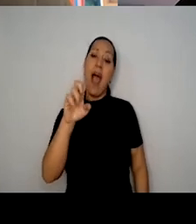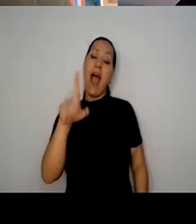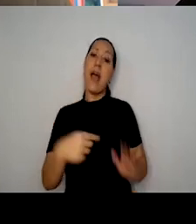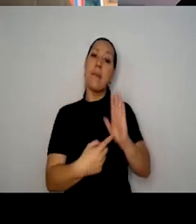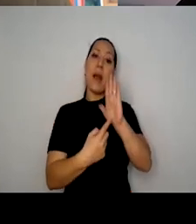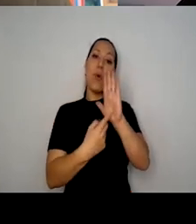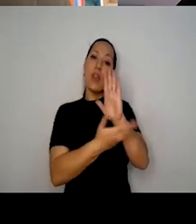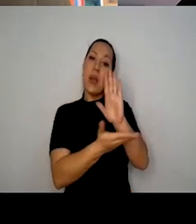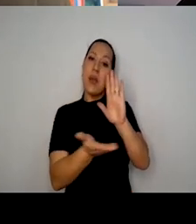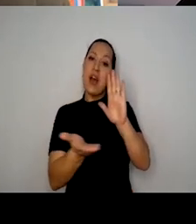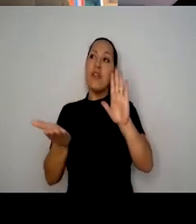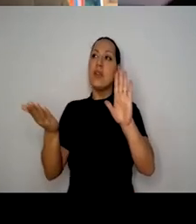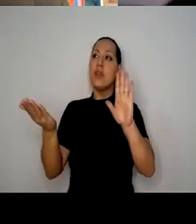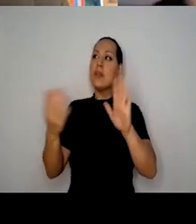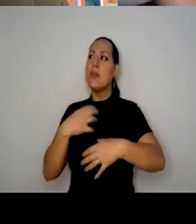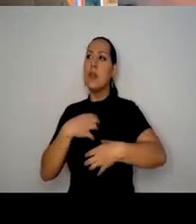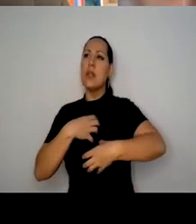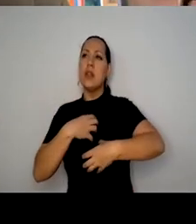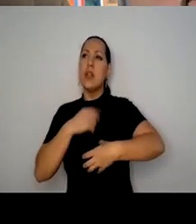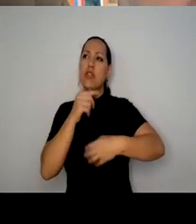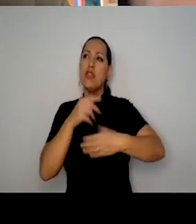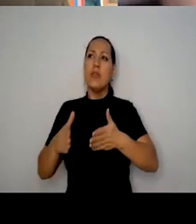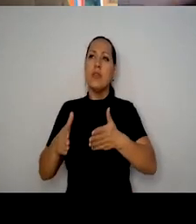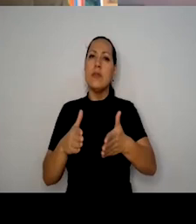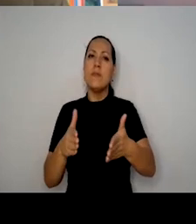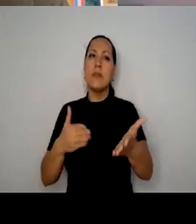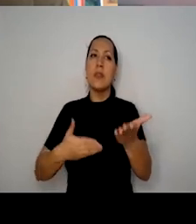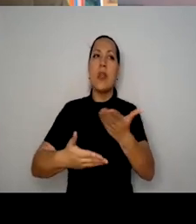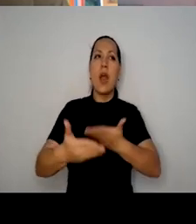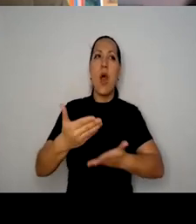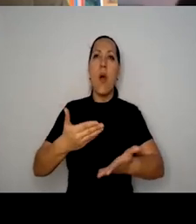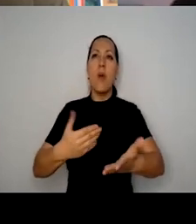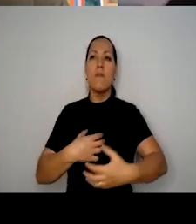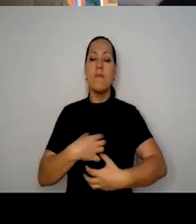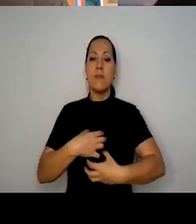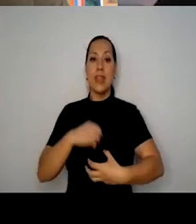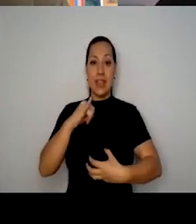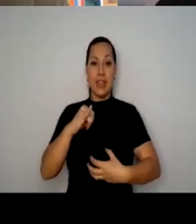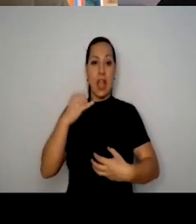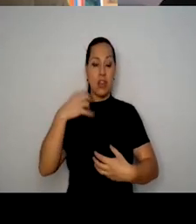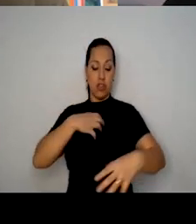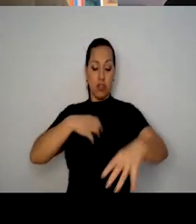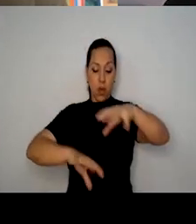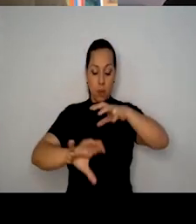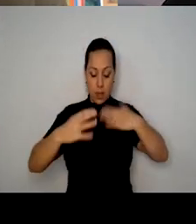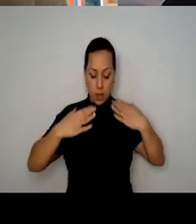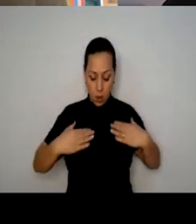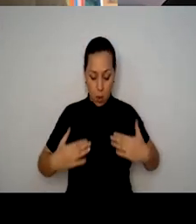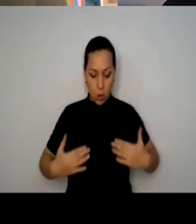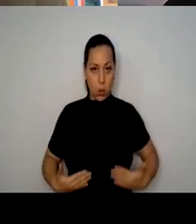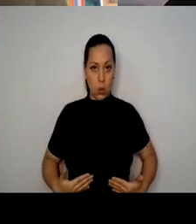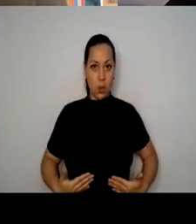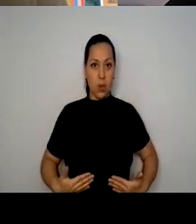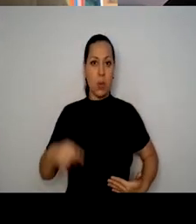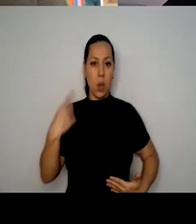para os rios e para as nossas nascentes internas, porque pensando o nosso corpo cosmológico, pensando que nós somos terra,